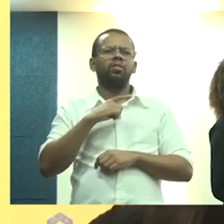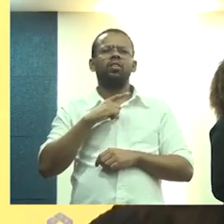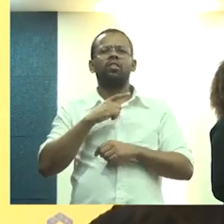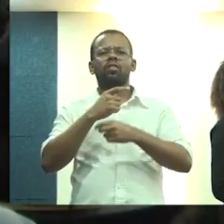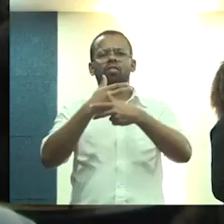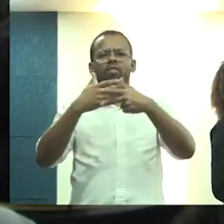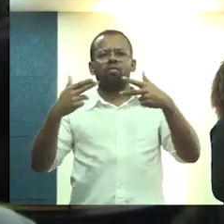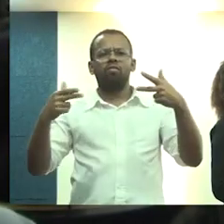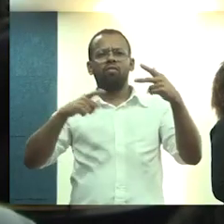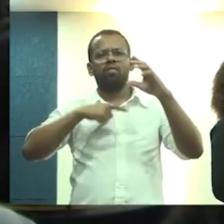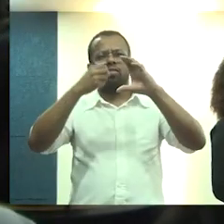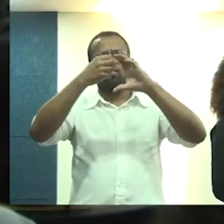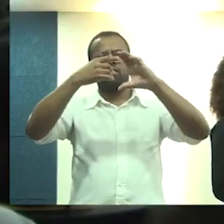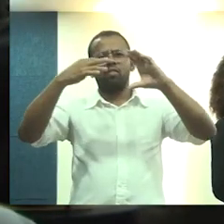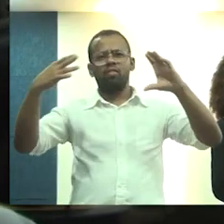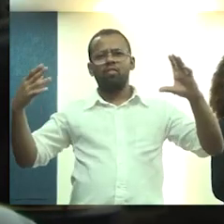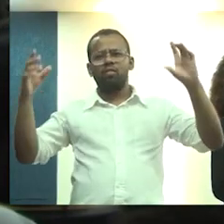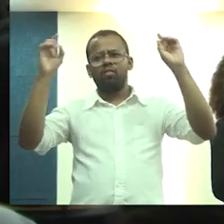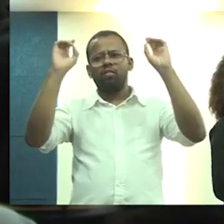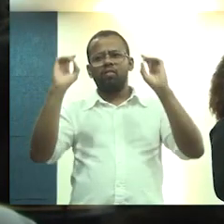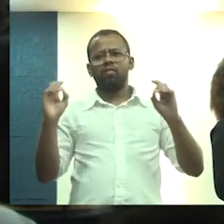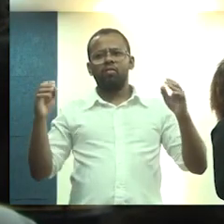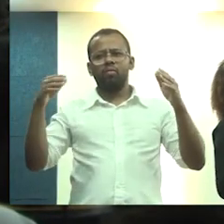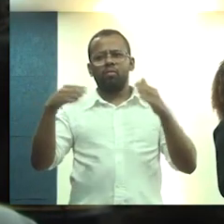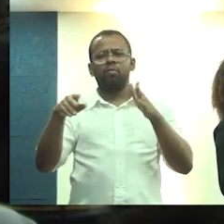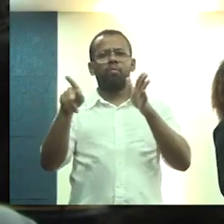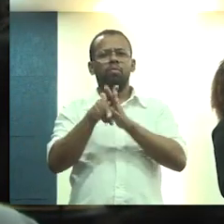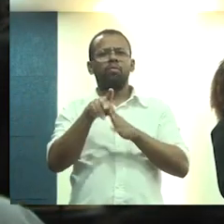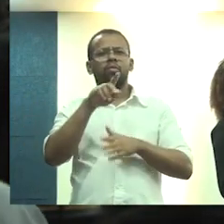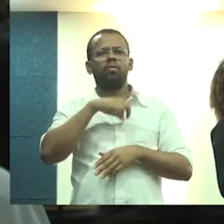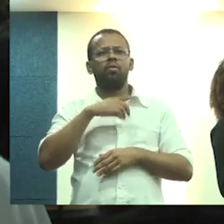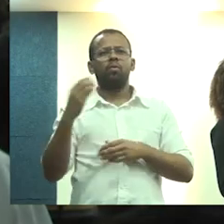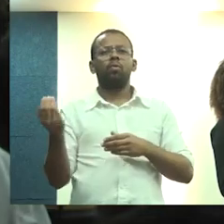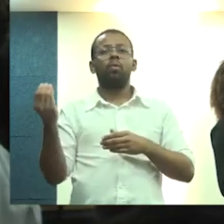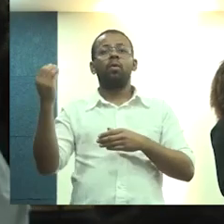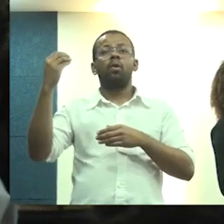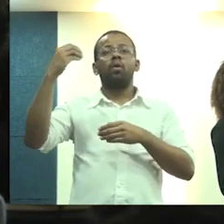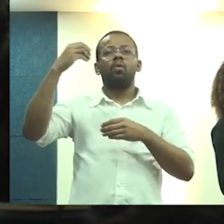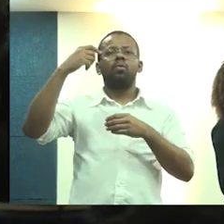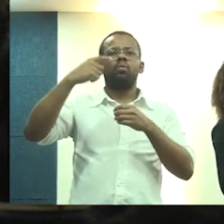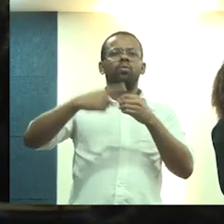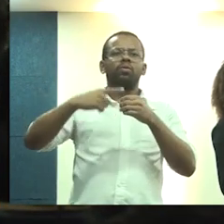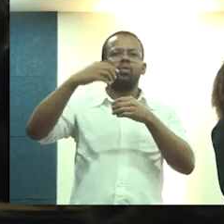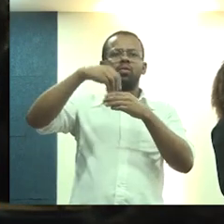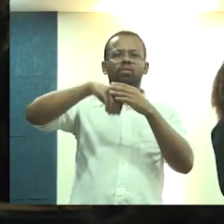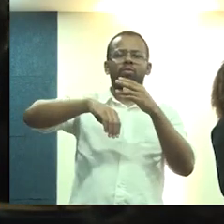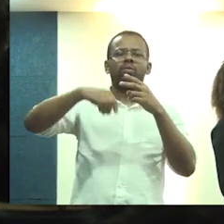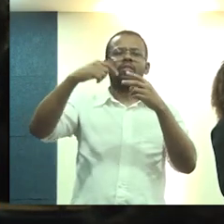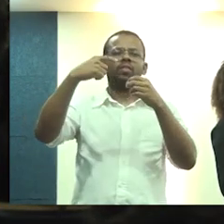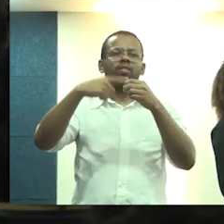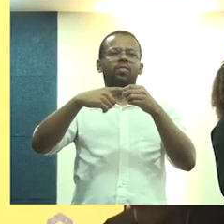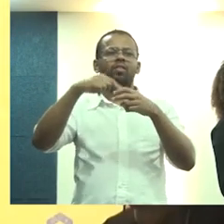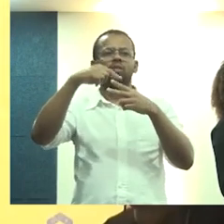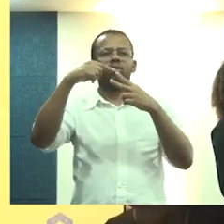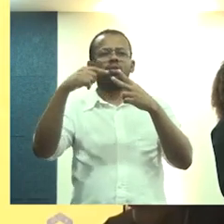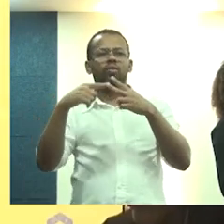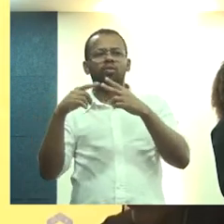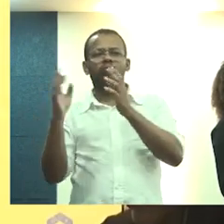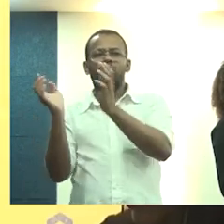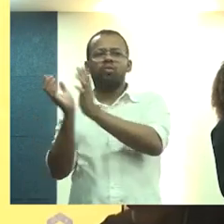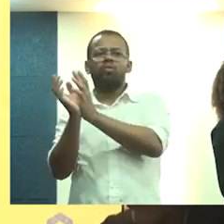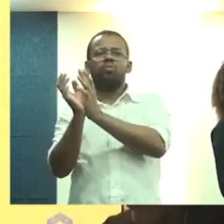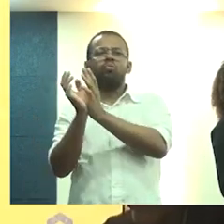singularidades, tem características muito particulares, um município que tem duas cidades dentro, dois núcleos urbanos